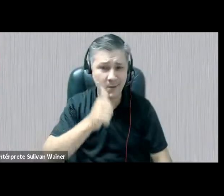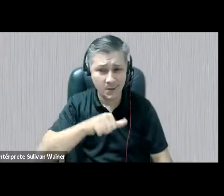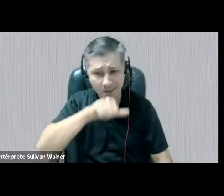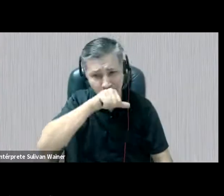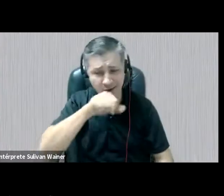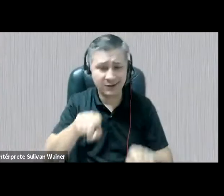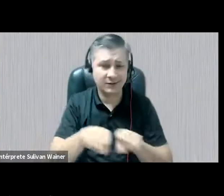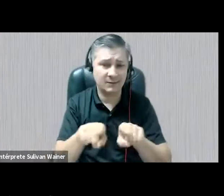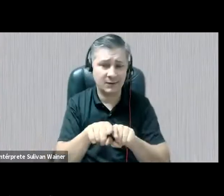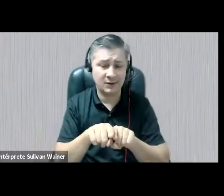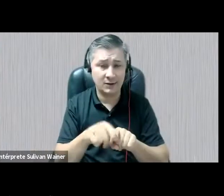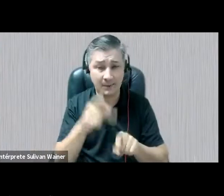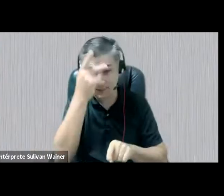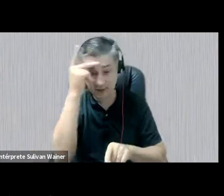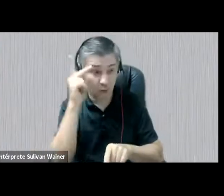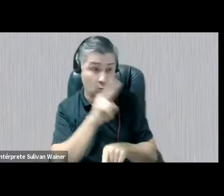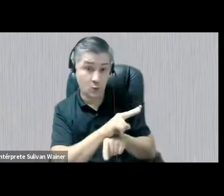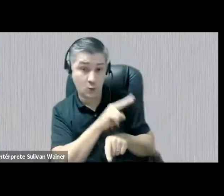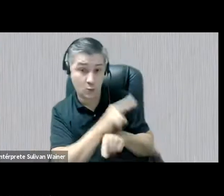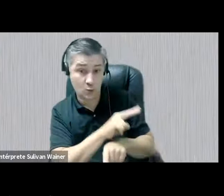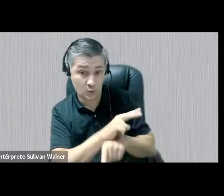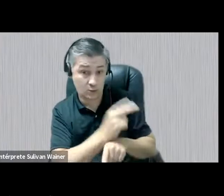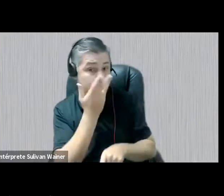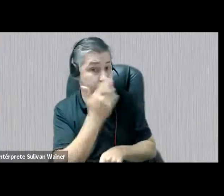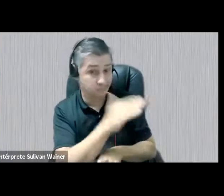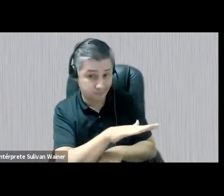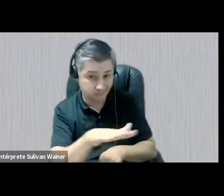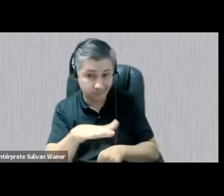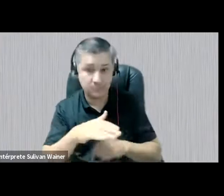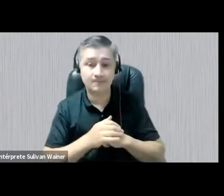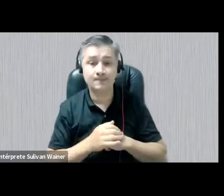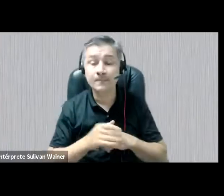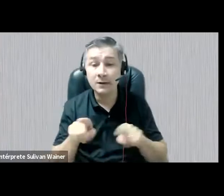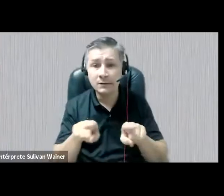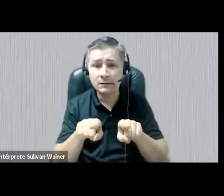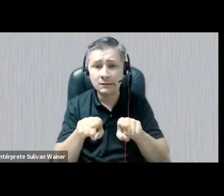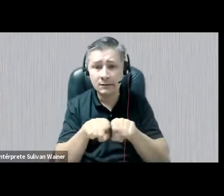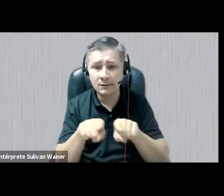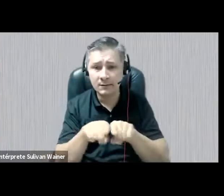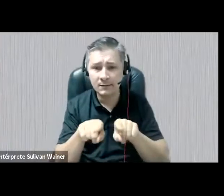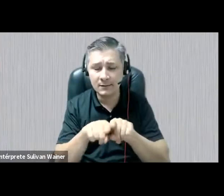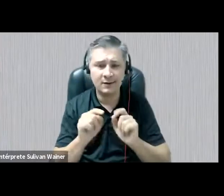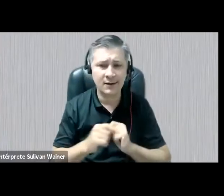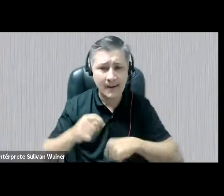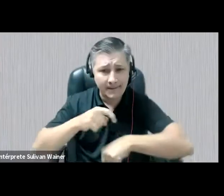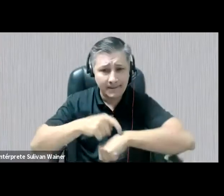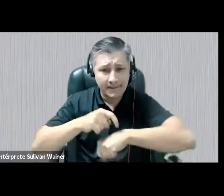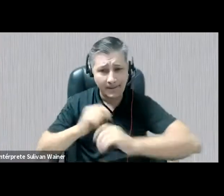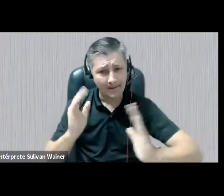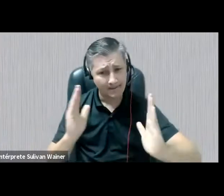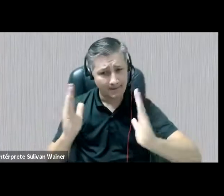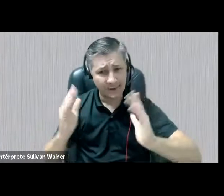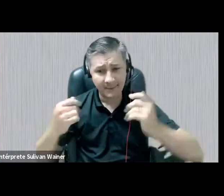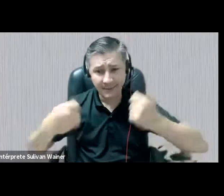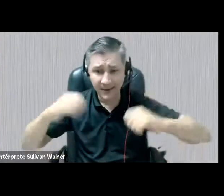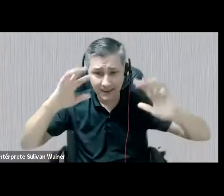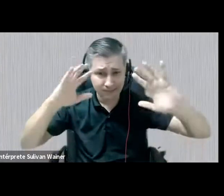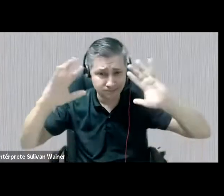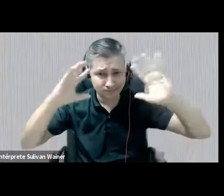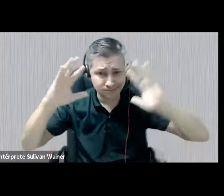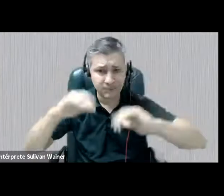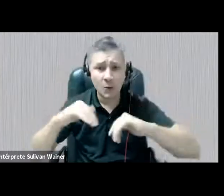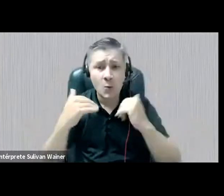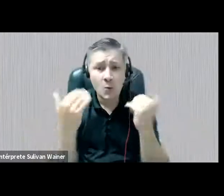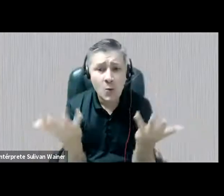e para os cuidadores. e também é um momento onde a gente tem que pensar quais